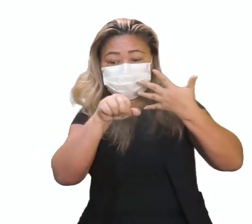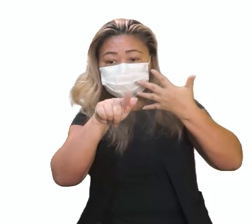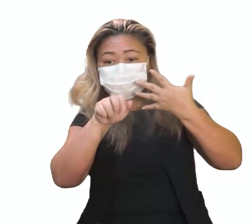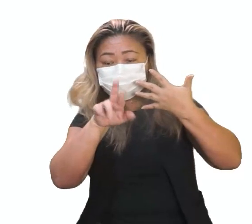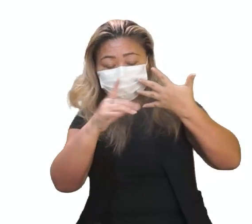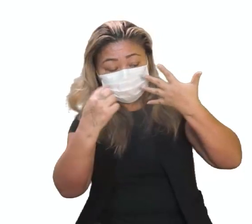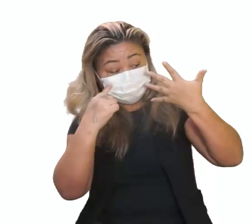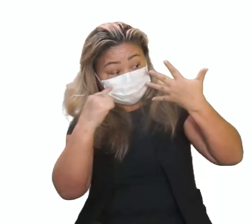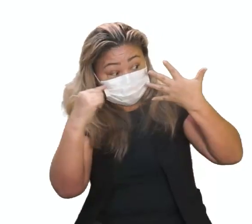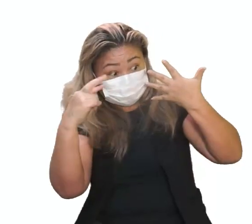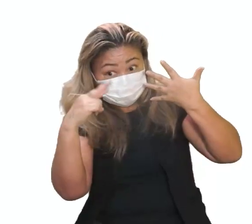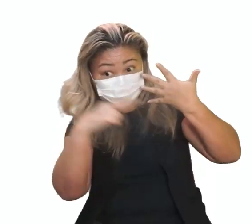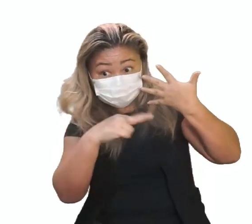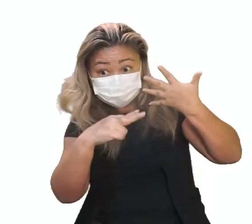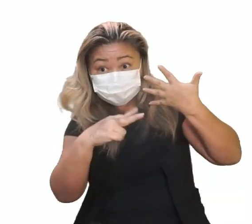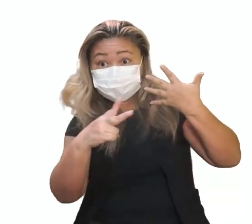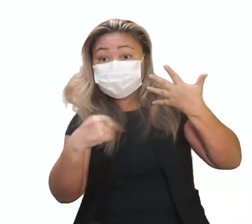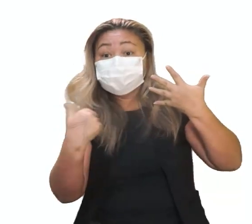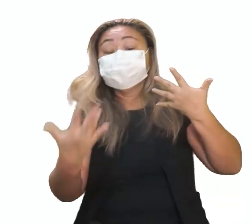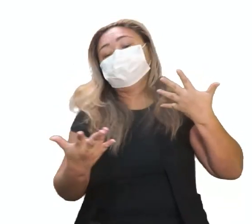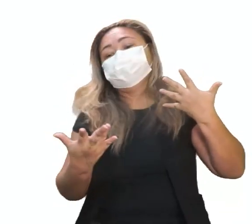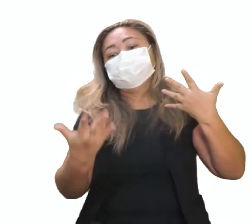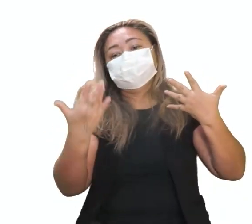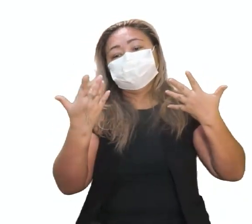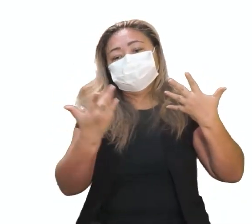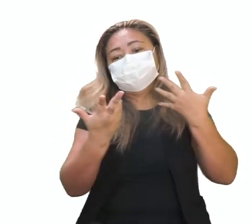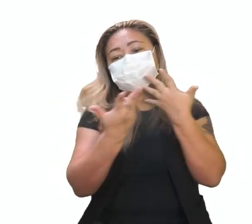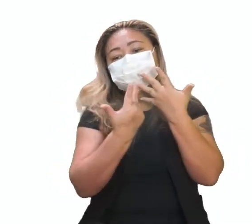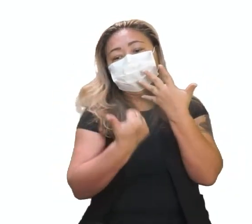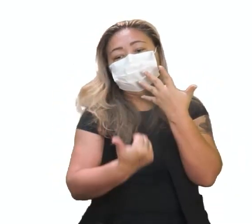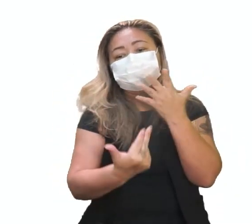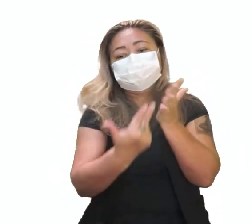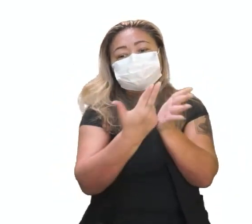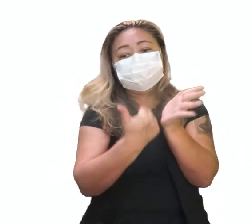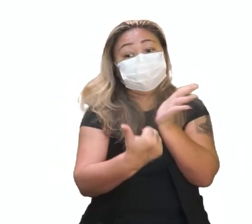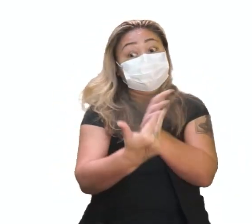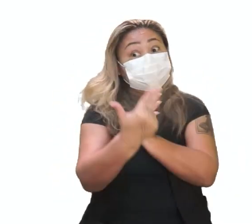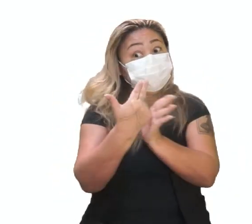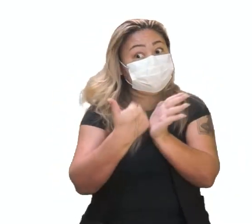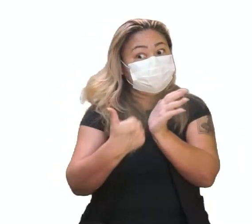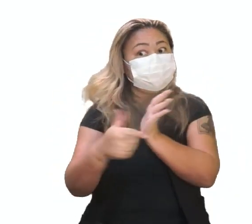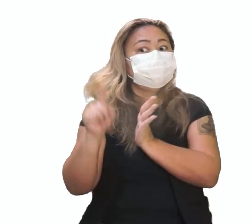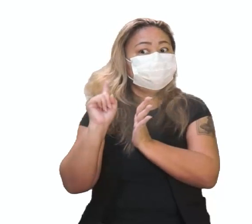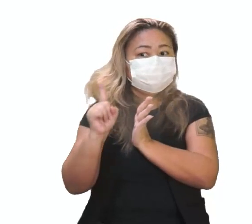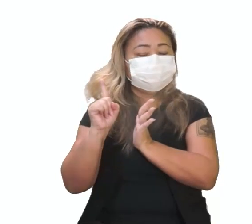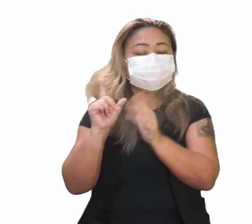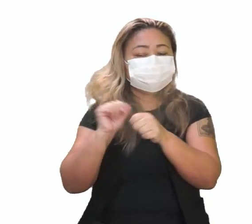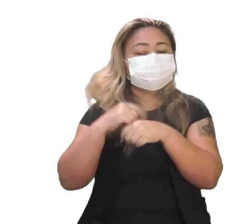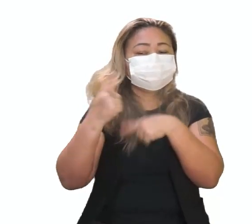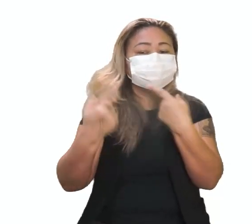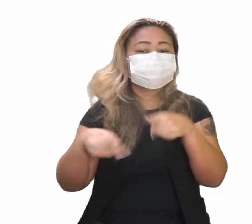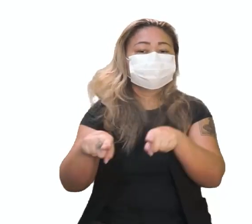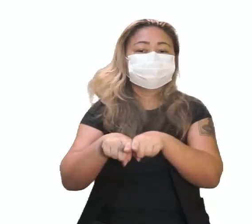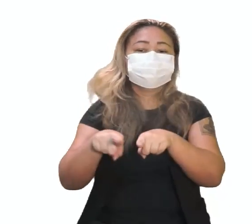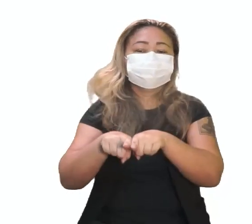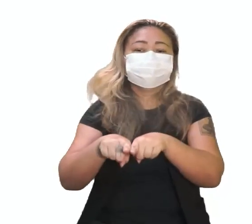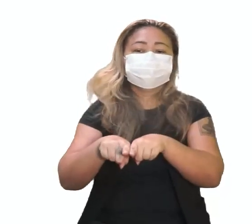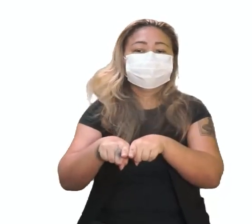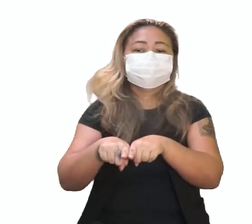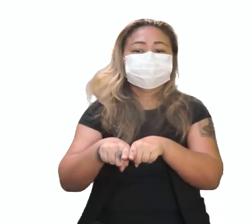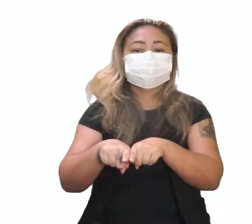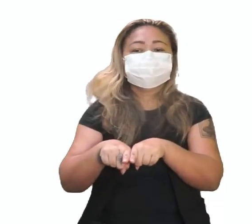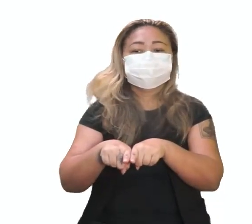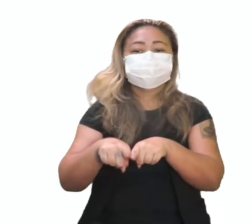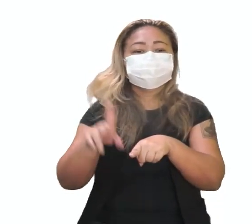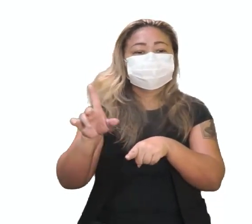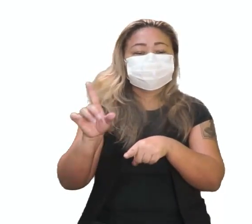era uma visão de raio-x, né? Então, eu quero que você evolua e tenha essa visão de raio-x também. Tá bom?